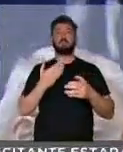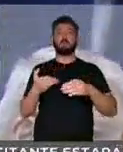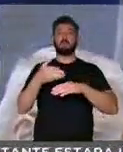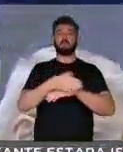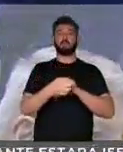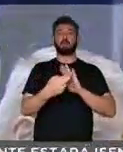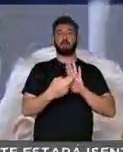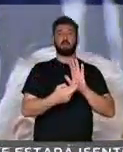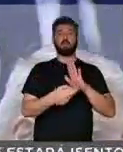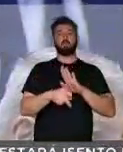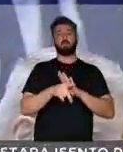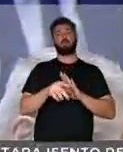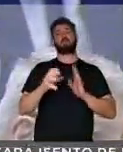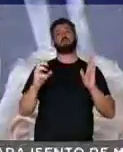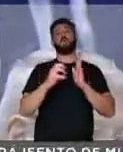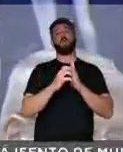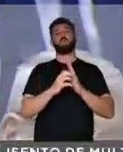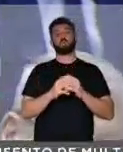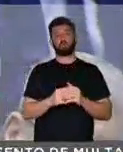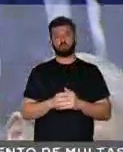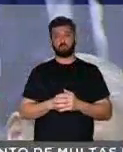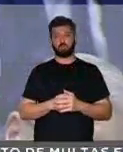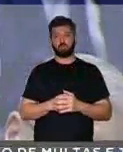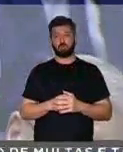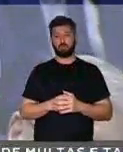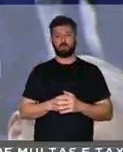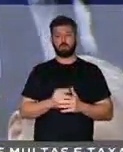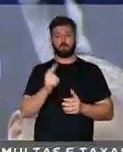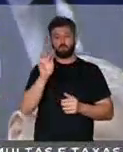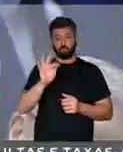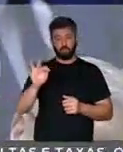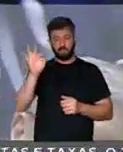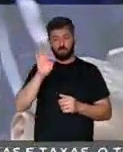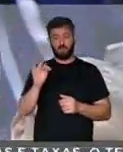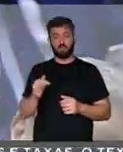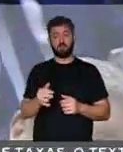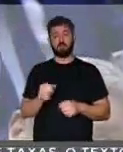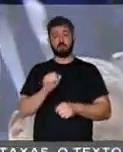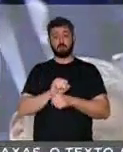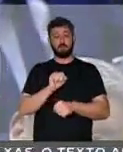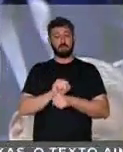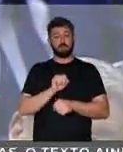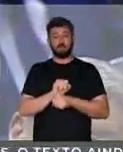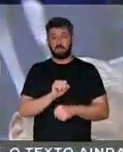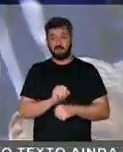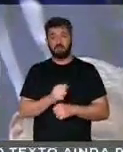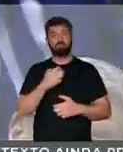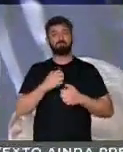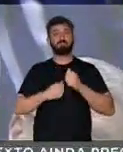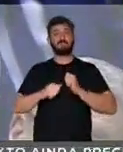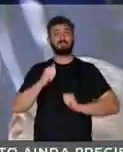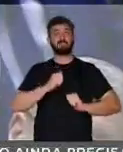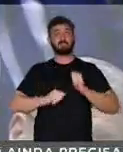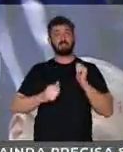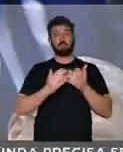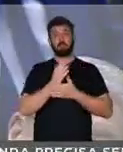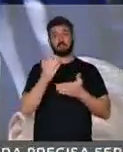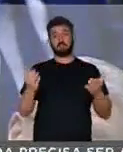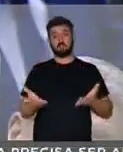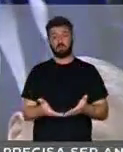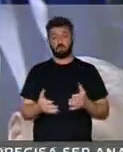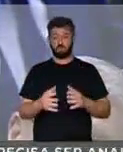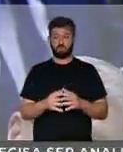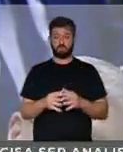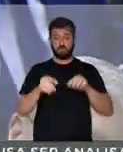no quadro em extinção da União e aguardam com muita ansiedade a aprovação no dia de